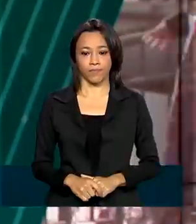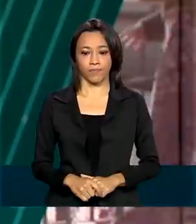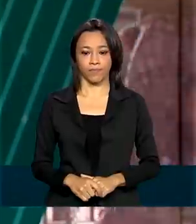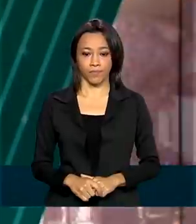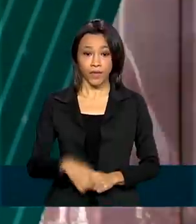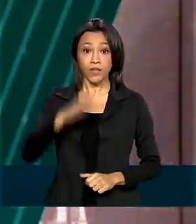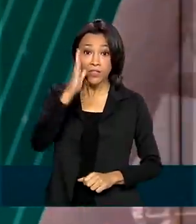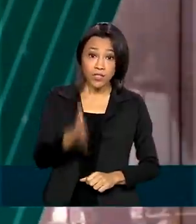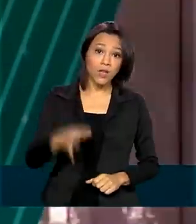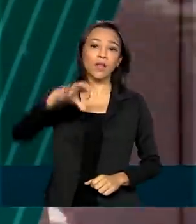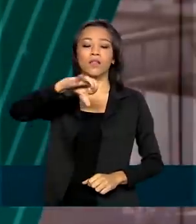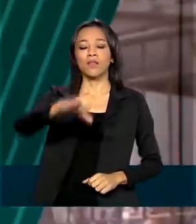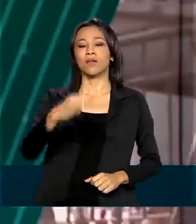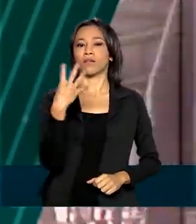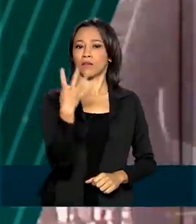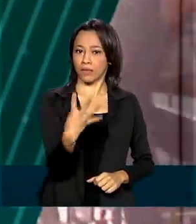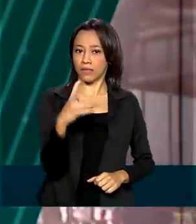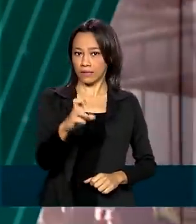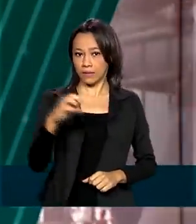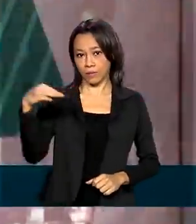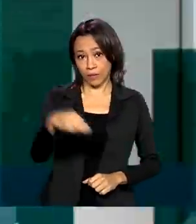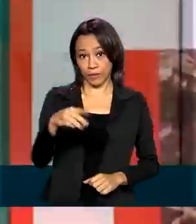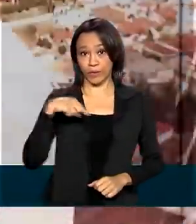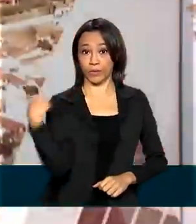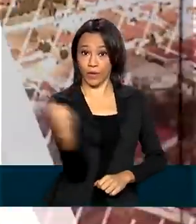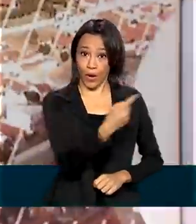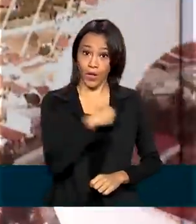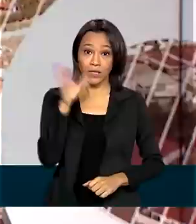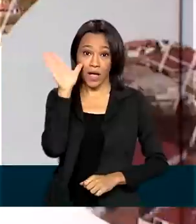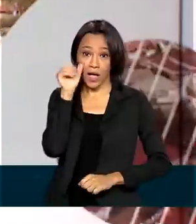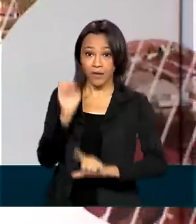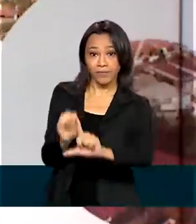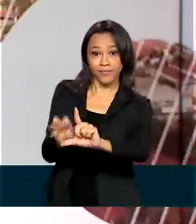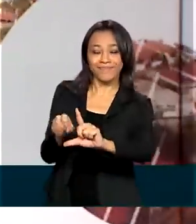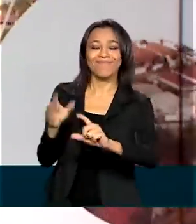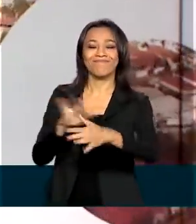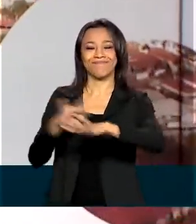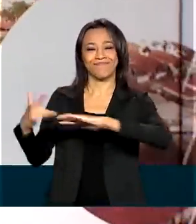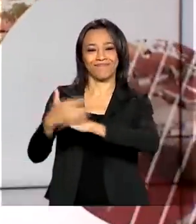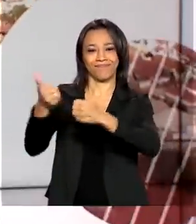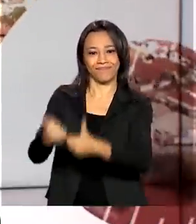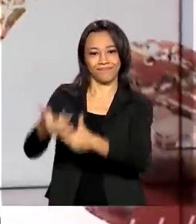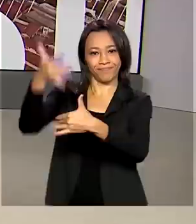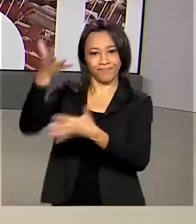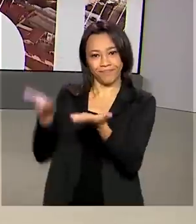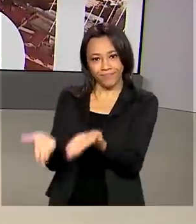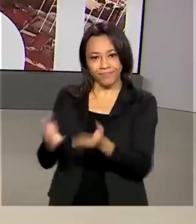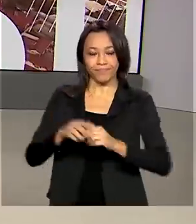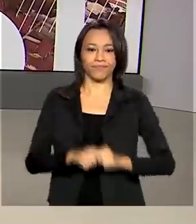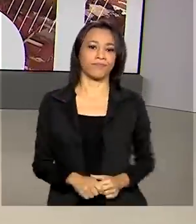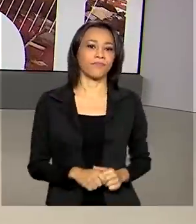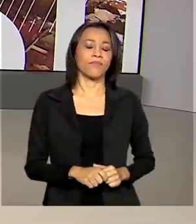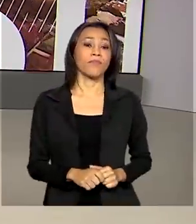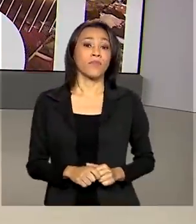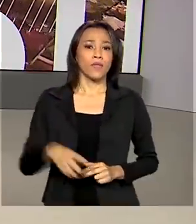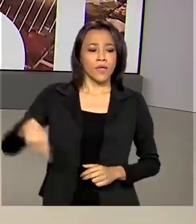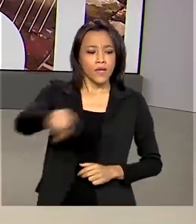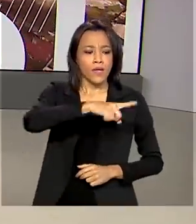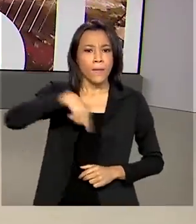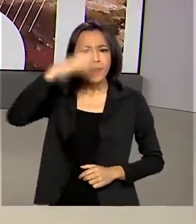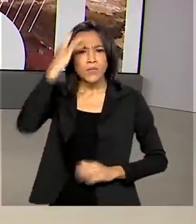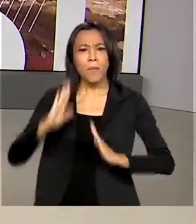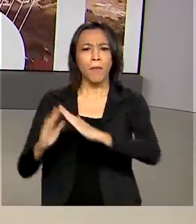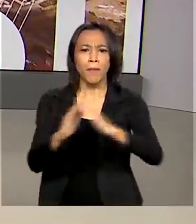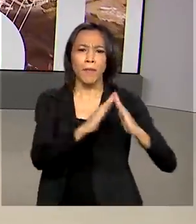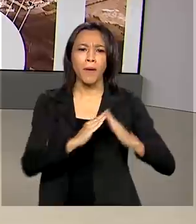São 9 horas e 45 minutos, nós estamos ao vivo também pelas redes sociais. Moradores de